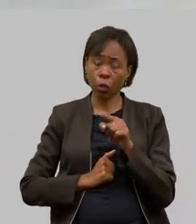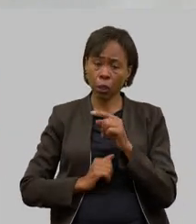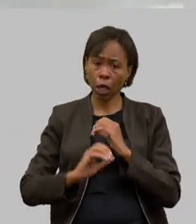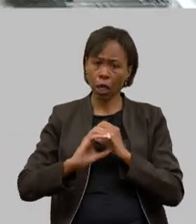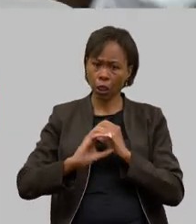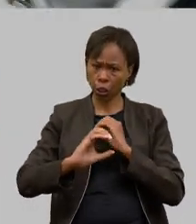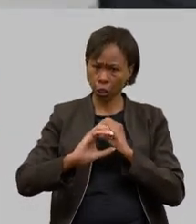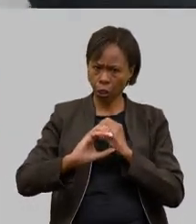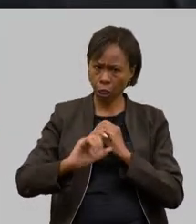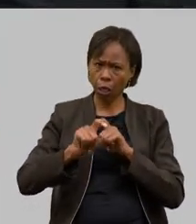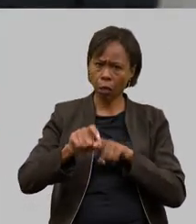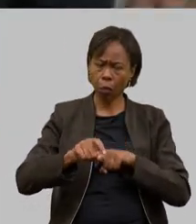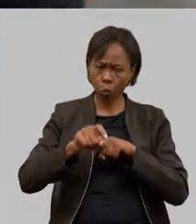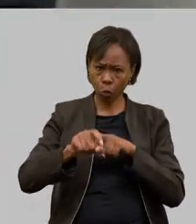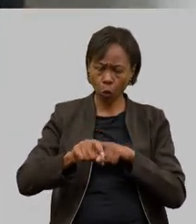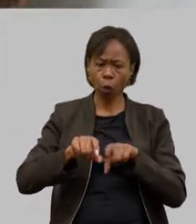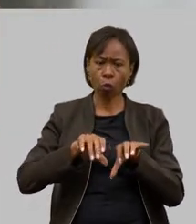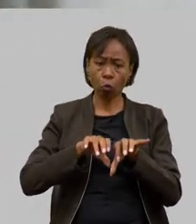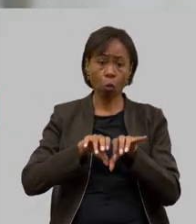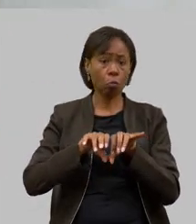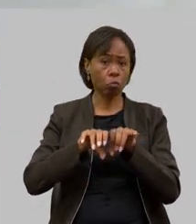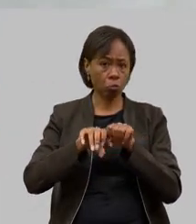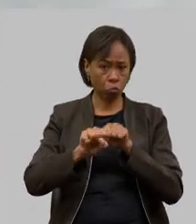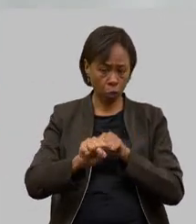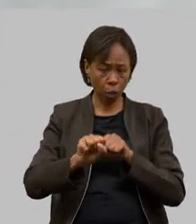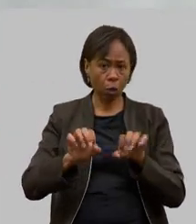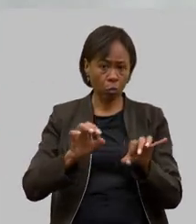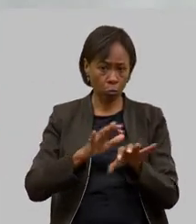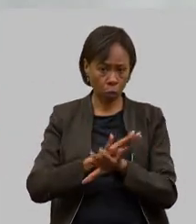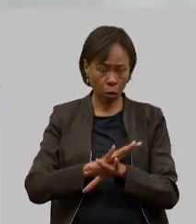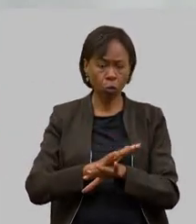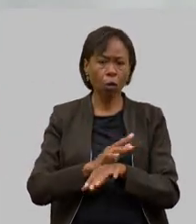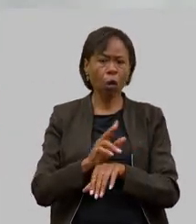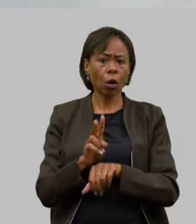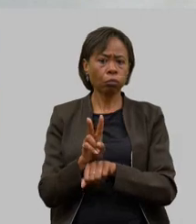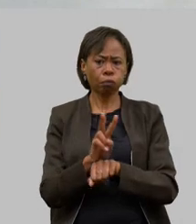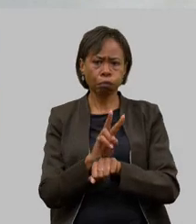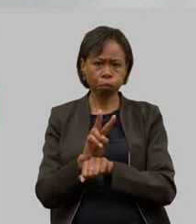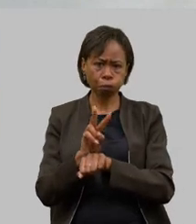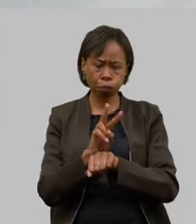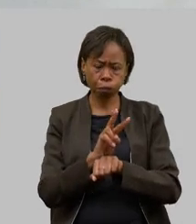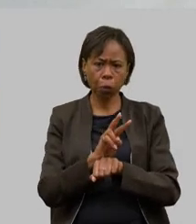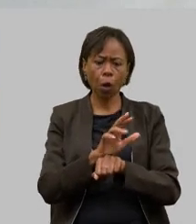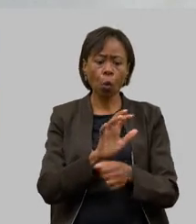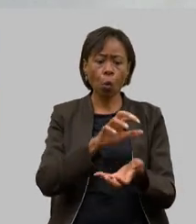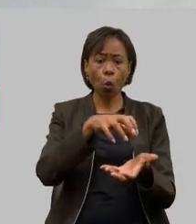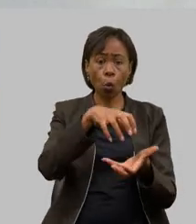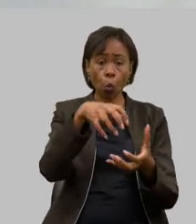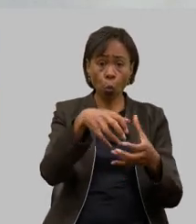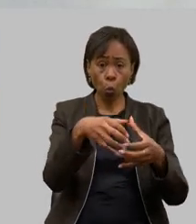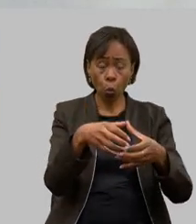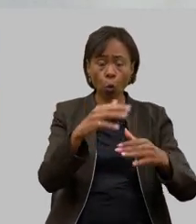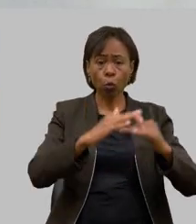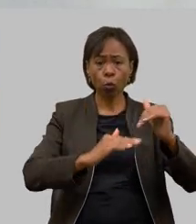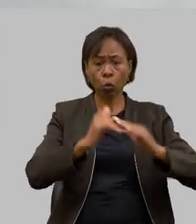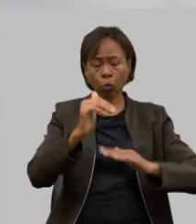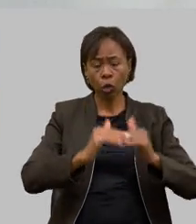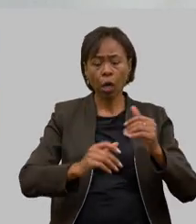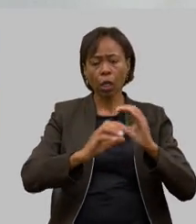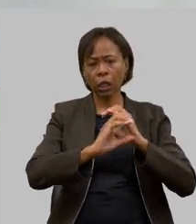formação formado na Universidade Federal de Viçosa chefia uma equipe de engenheiros agrônomos médicos veterinários